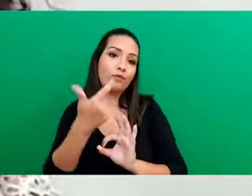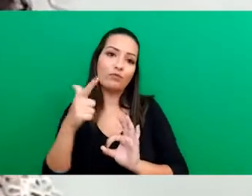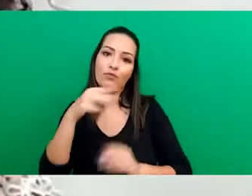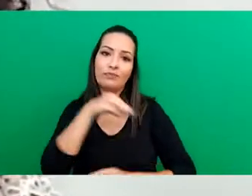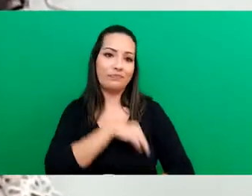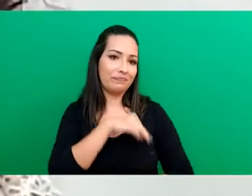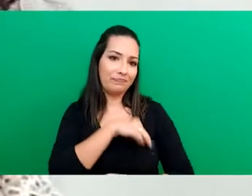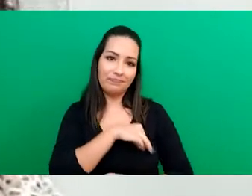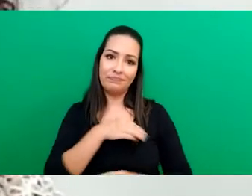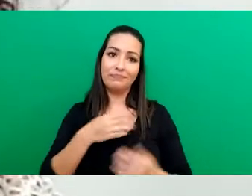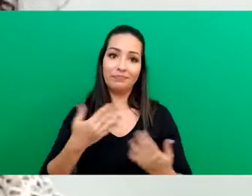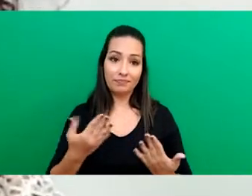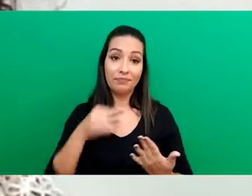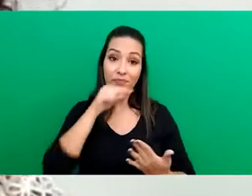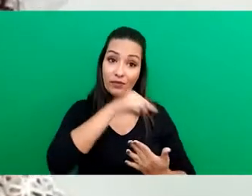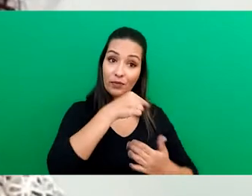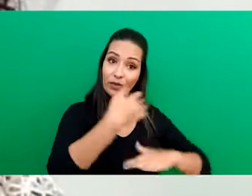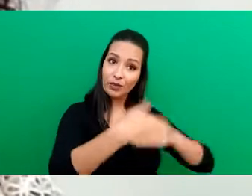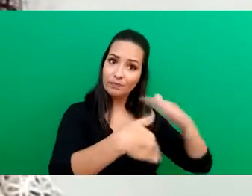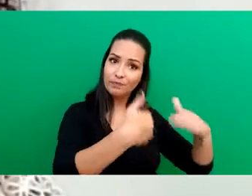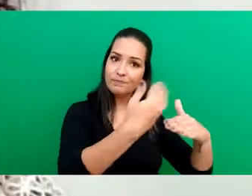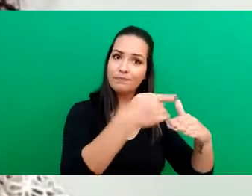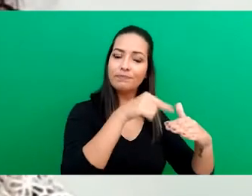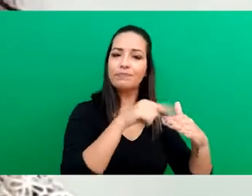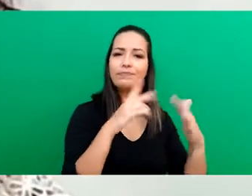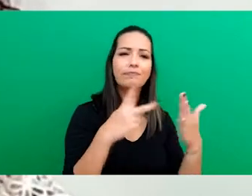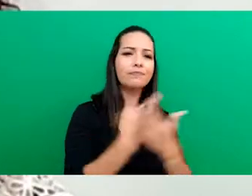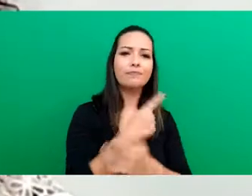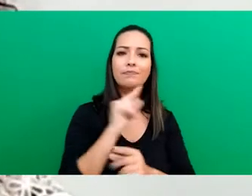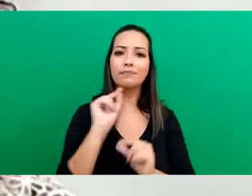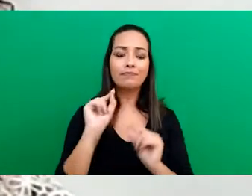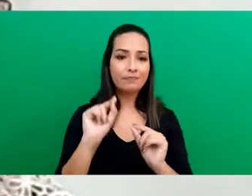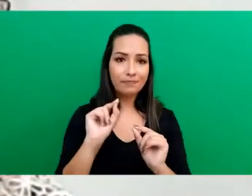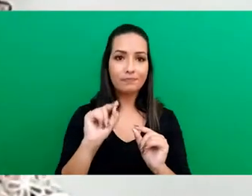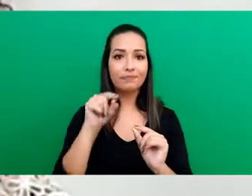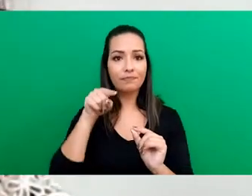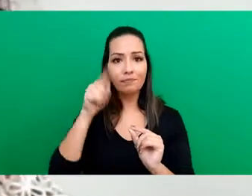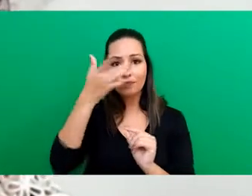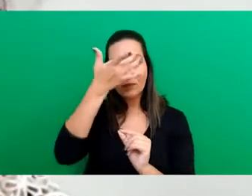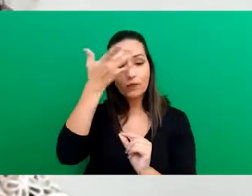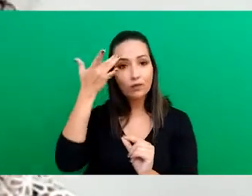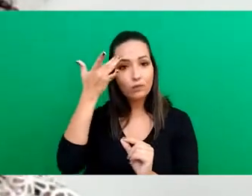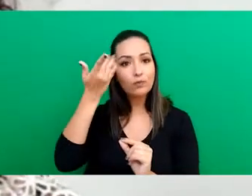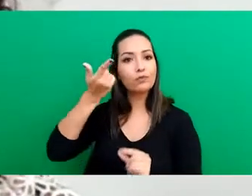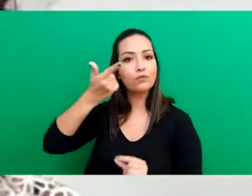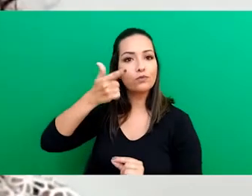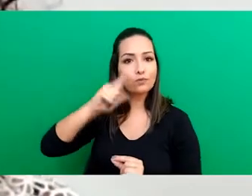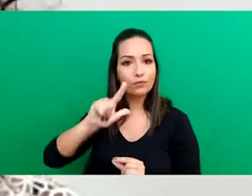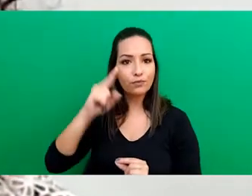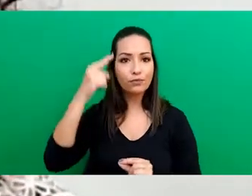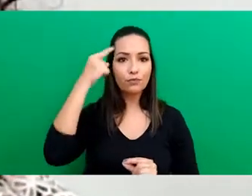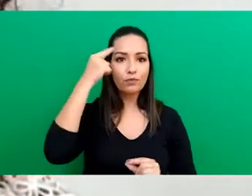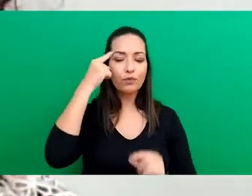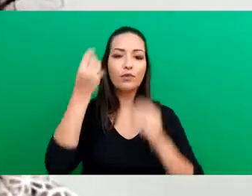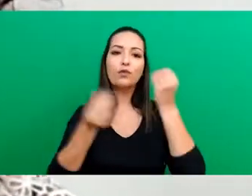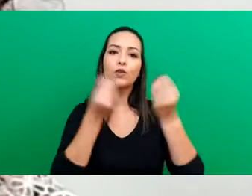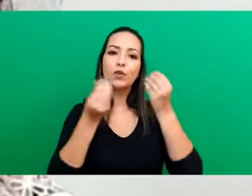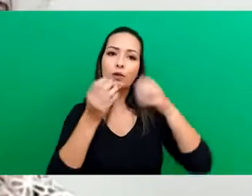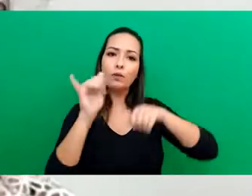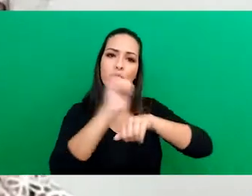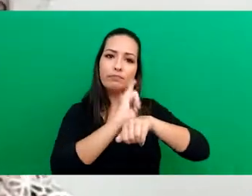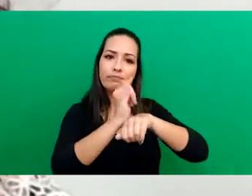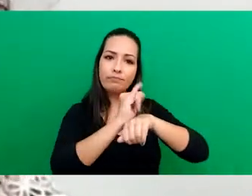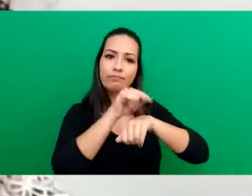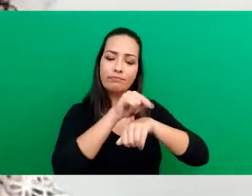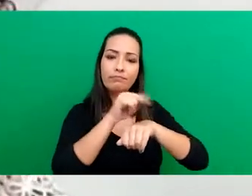remuneração. Com esse processo, aqueles que puderam e conseguiram pensar em